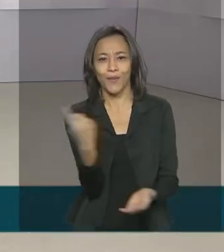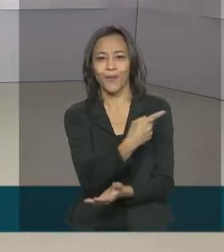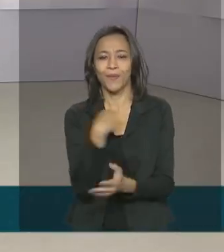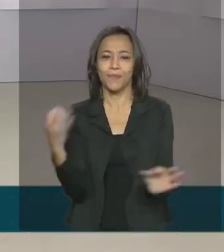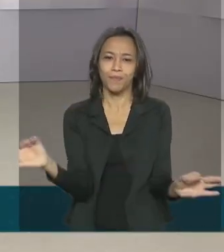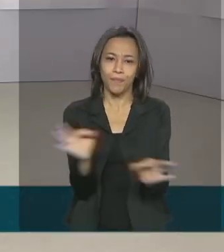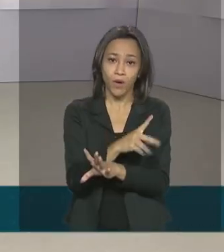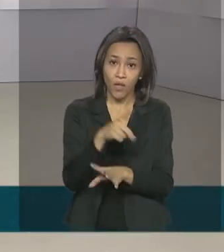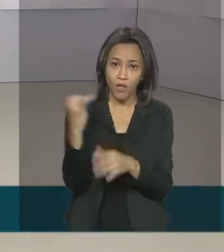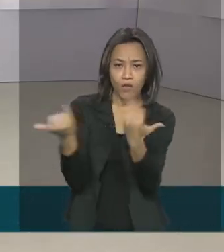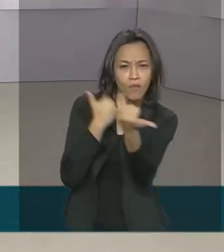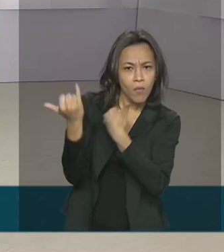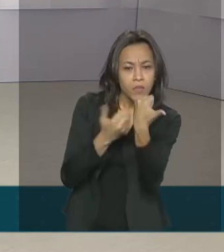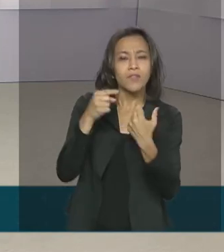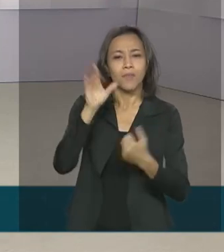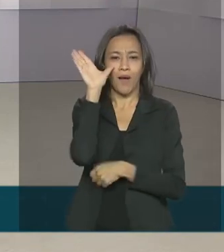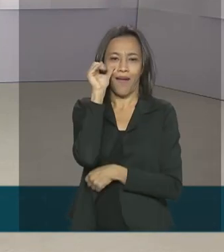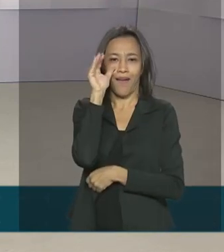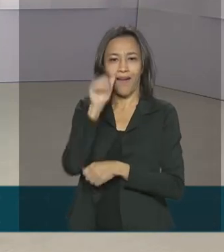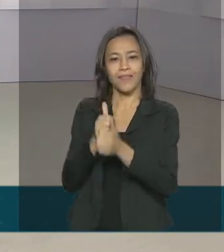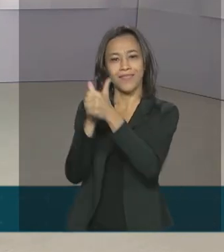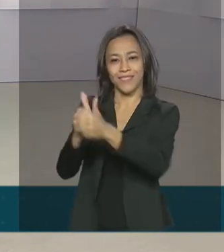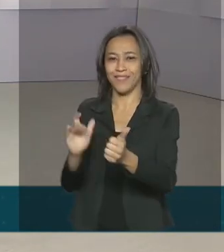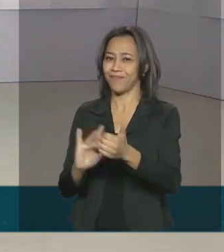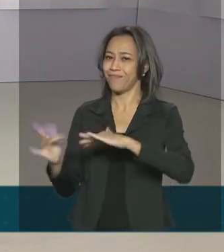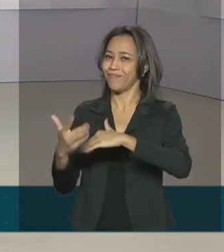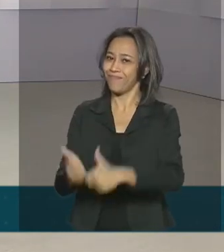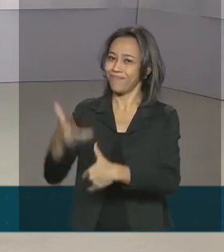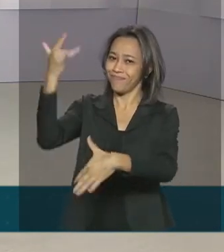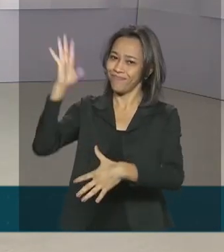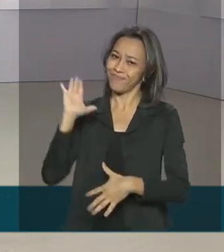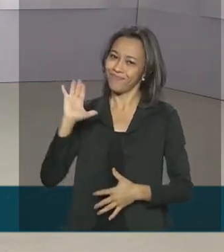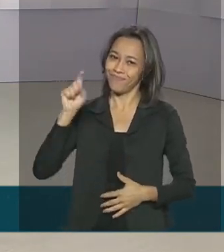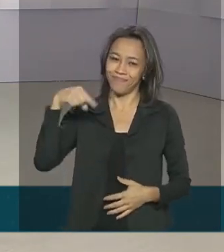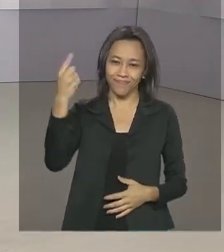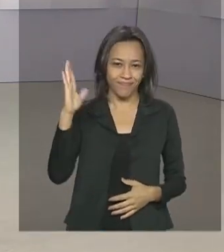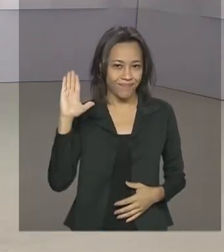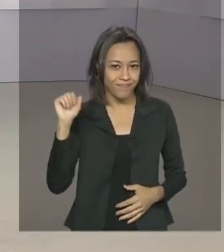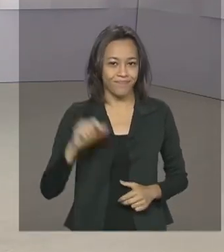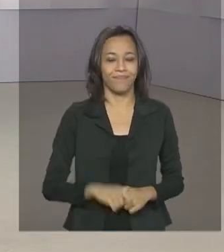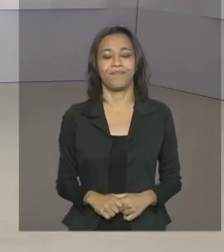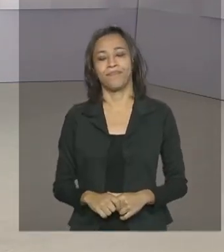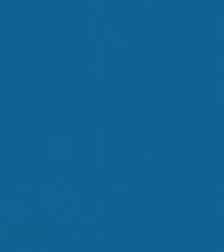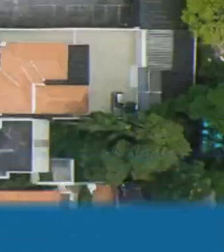Mais informações você confere seguindo nossas redes sociais. Até a próxima edição. Tchau!